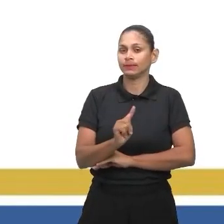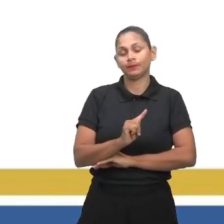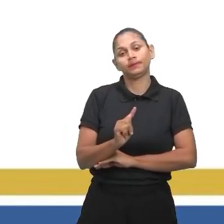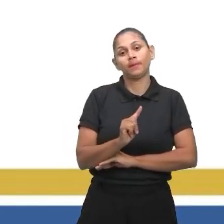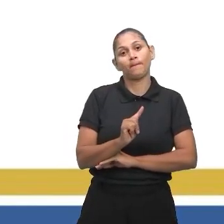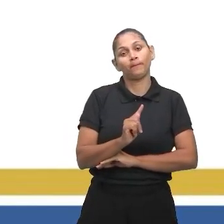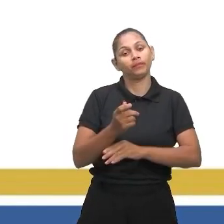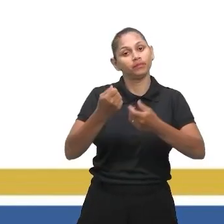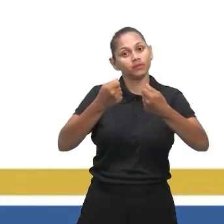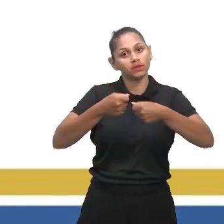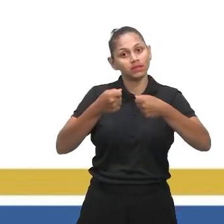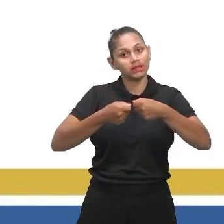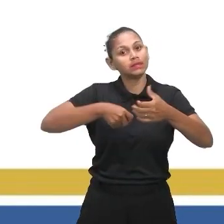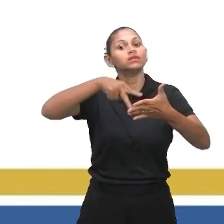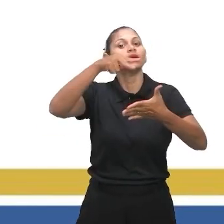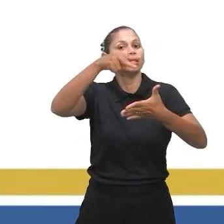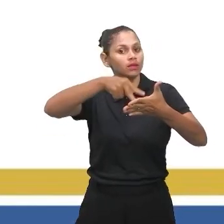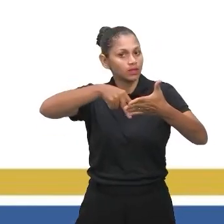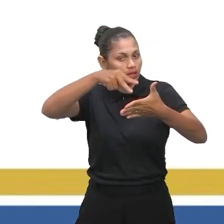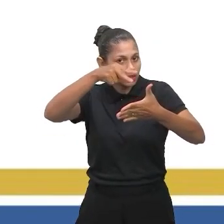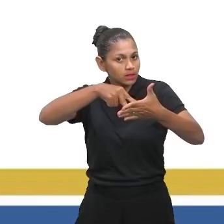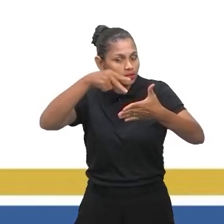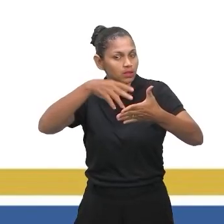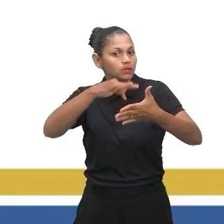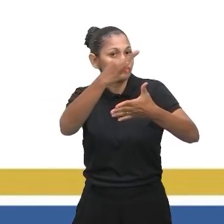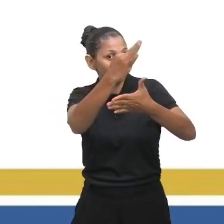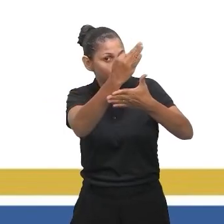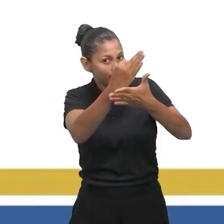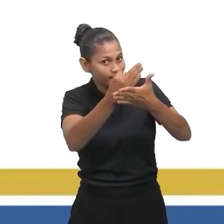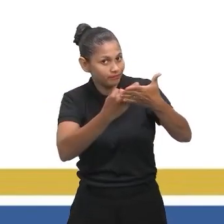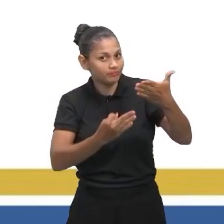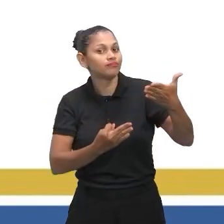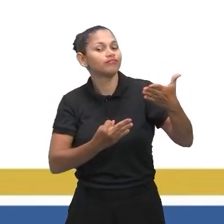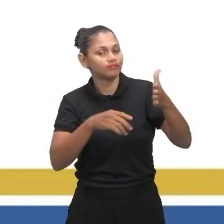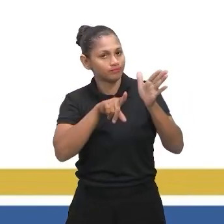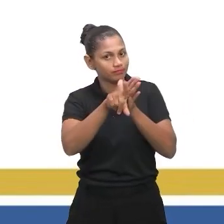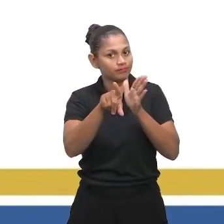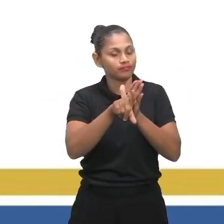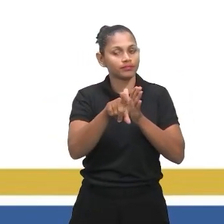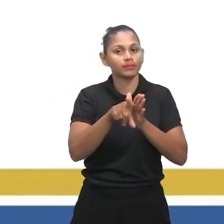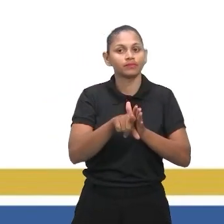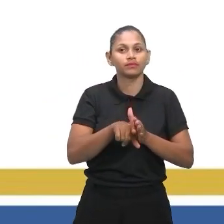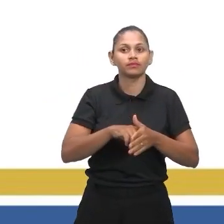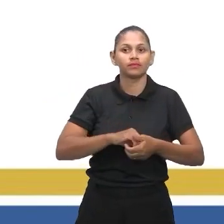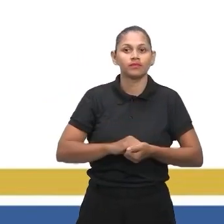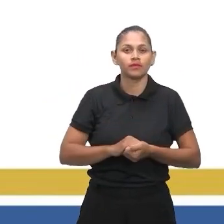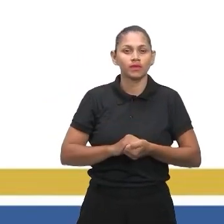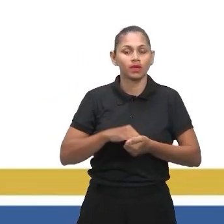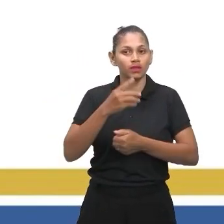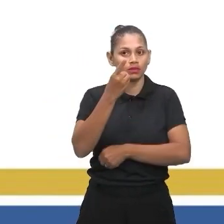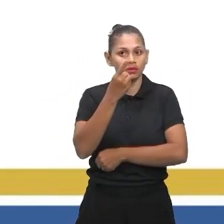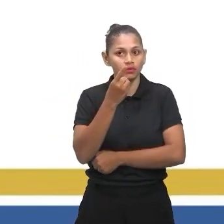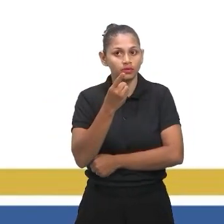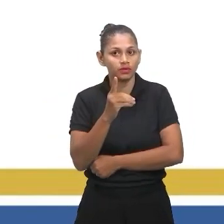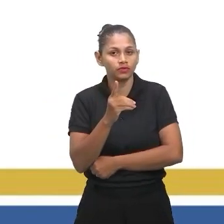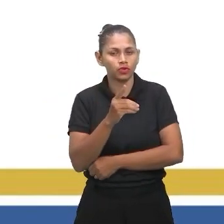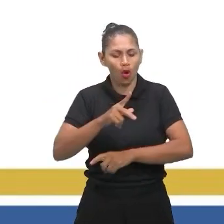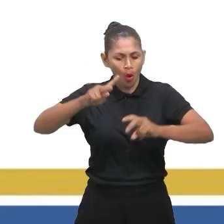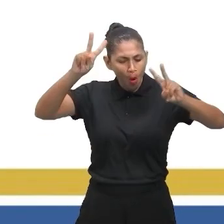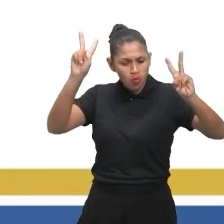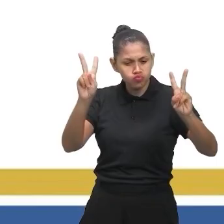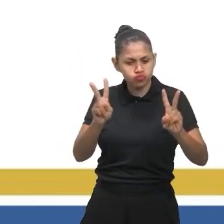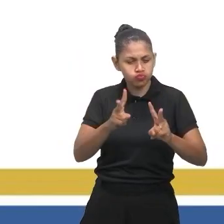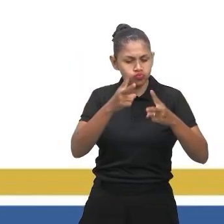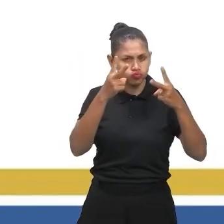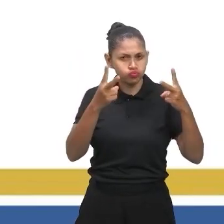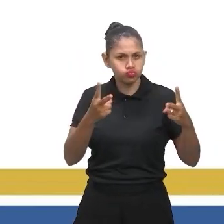tensão maior, o foco para realmente aquilo que é necessário. E aqui diz o quê? No dia de tempestade, a alteração na